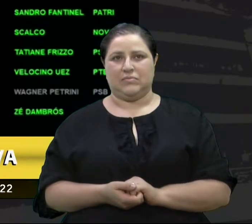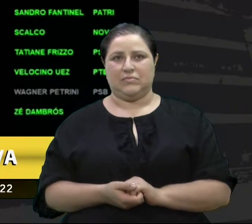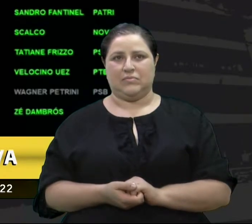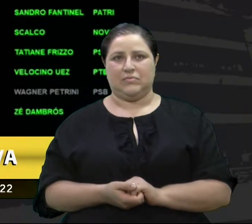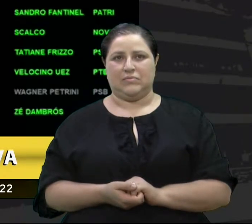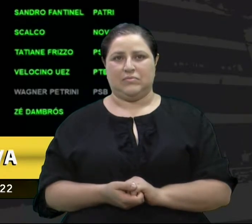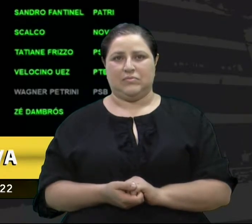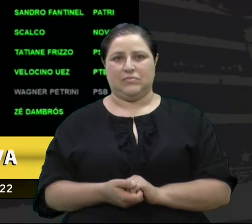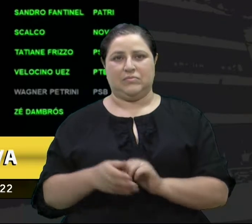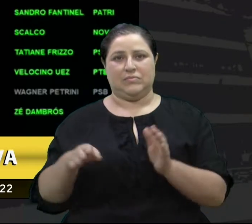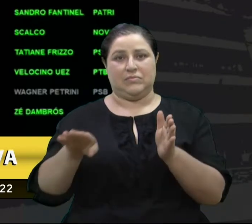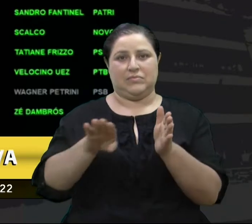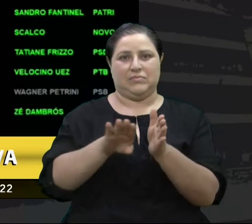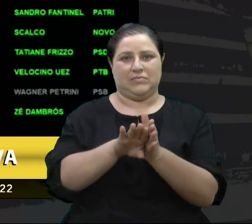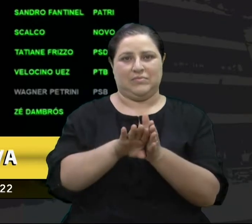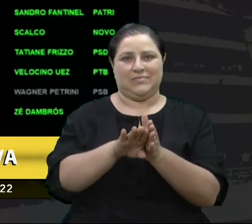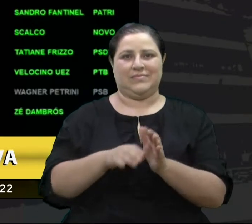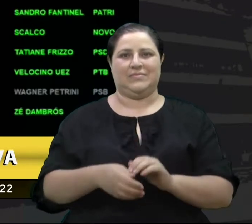que chegada.